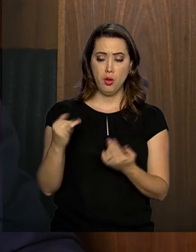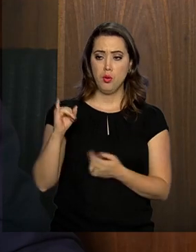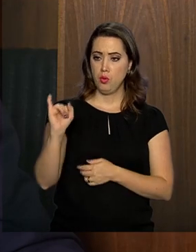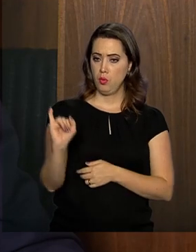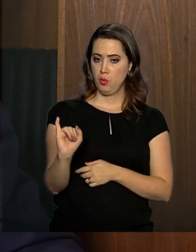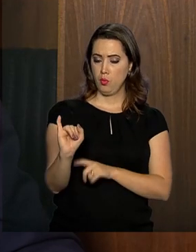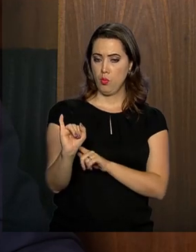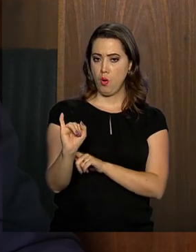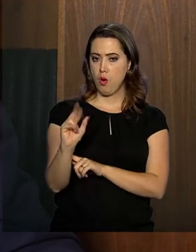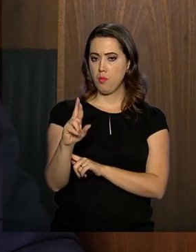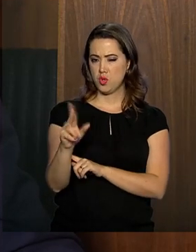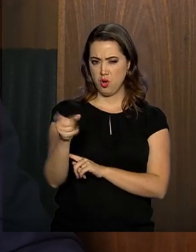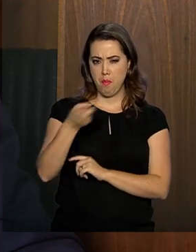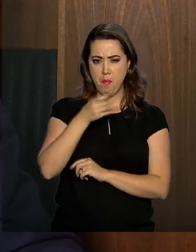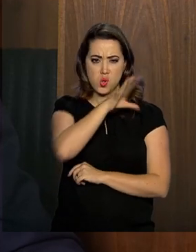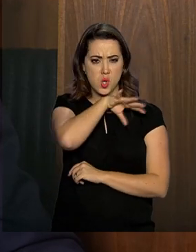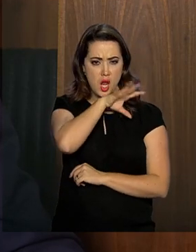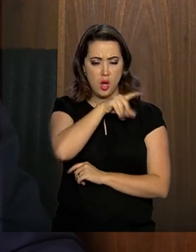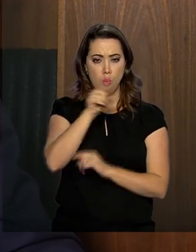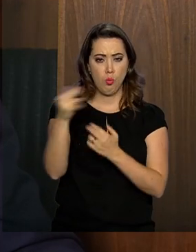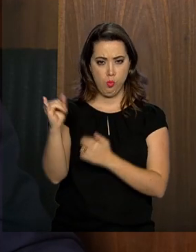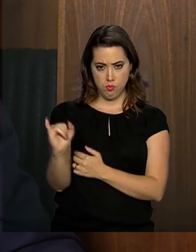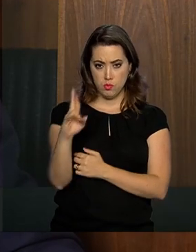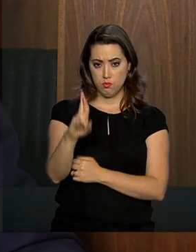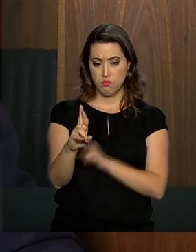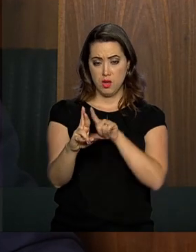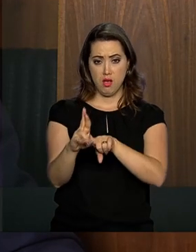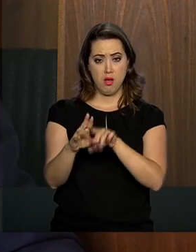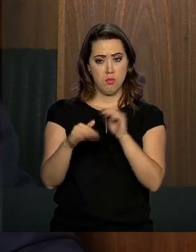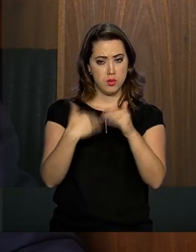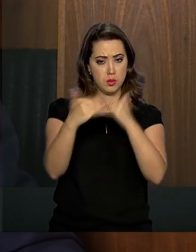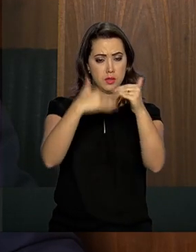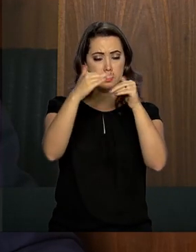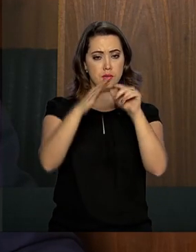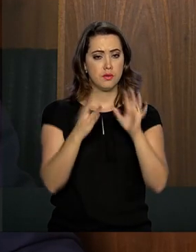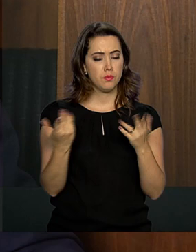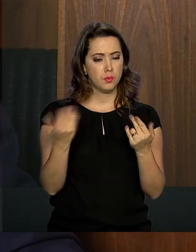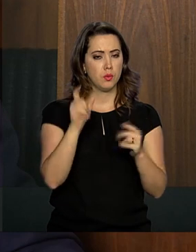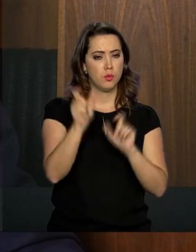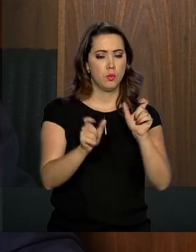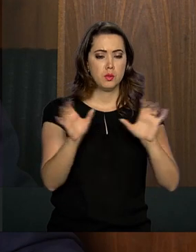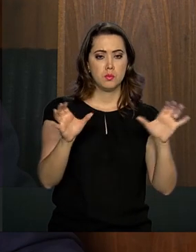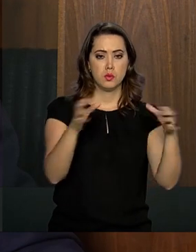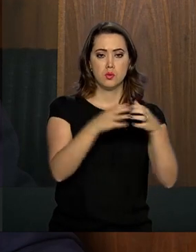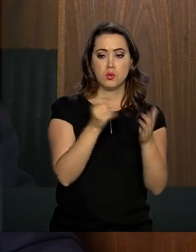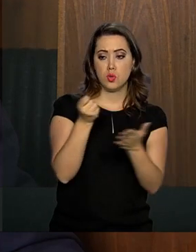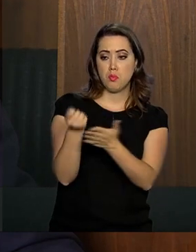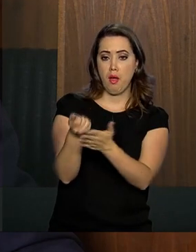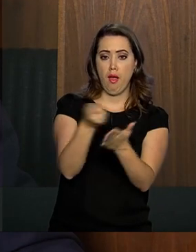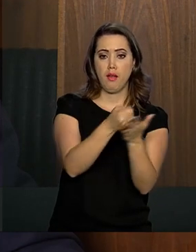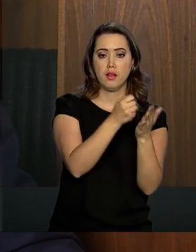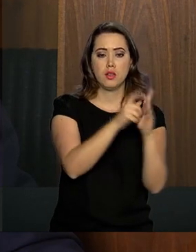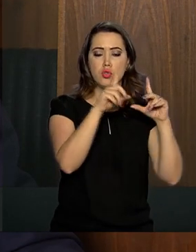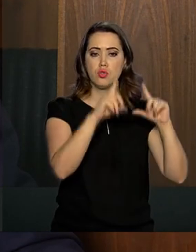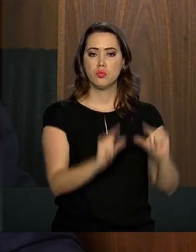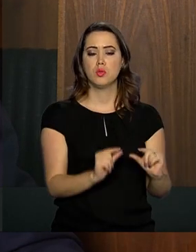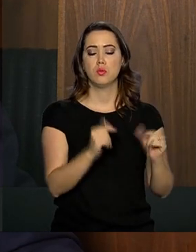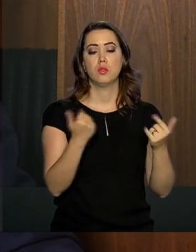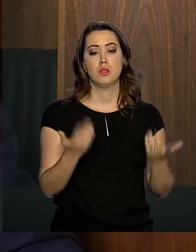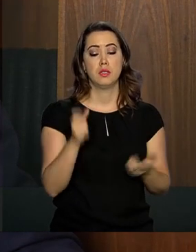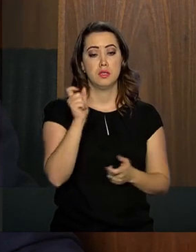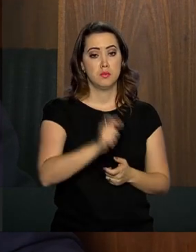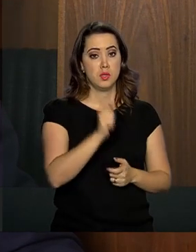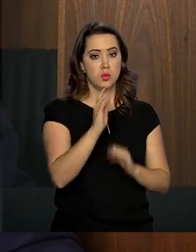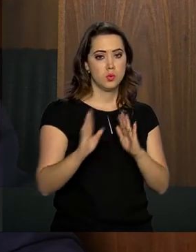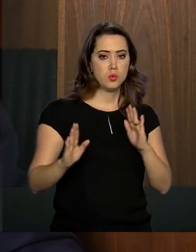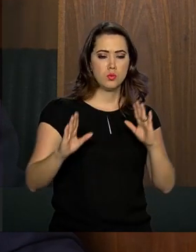de uma forma progressiva, mas de tal maneira que a grande maioria da população que hoje contribui vai ter uma redução. E aqueles